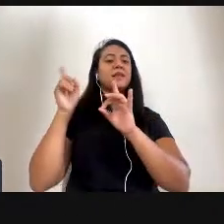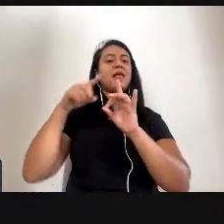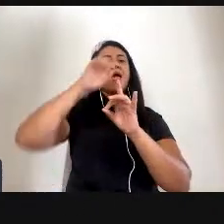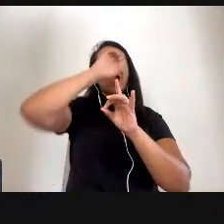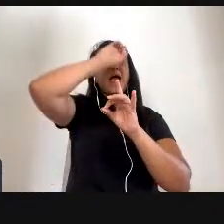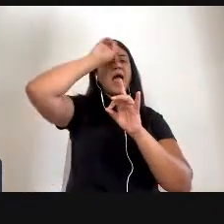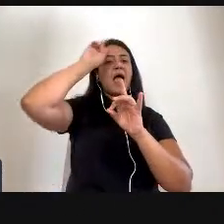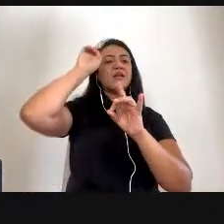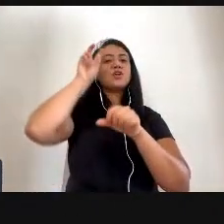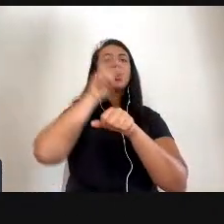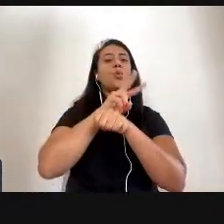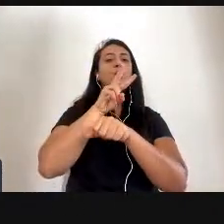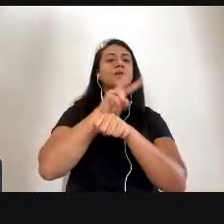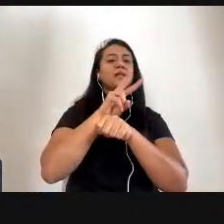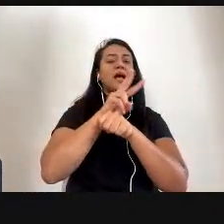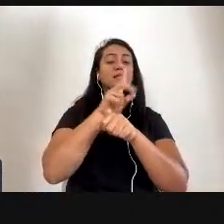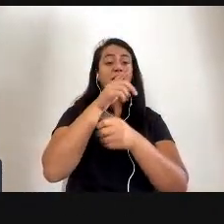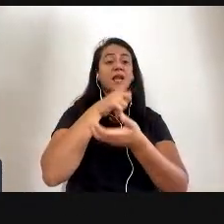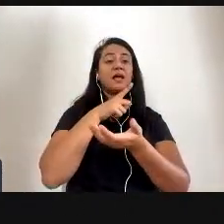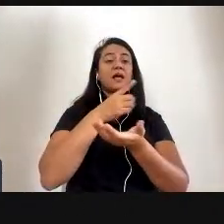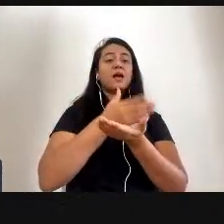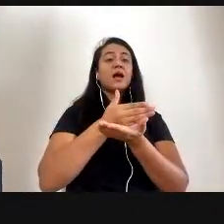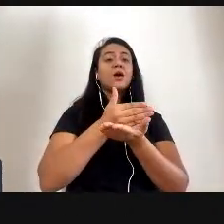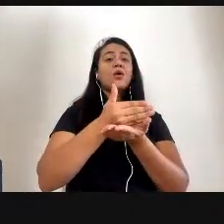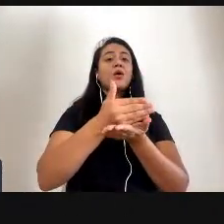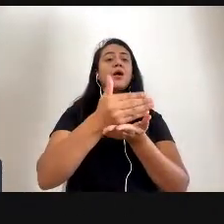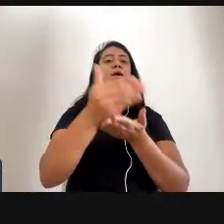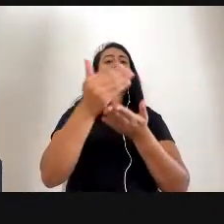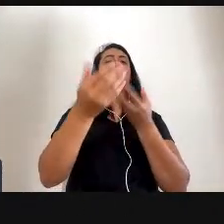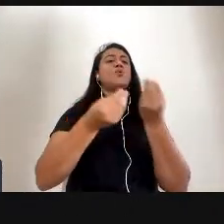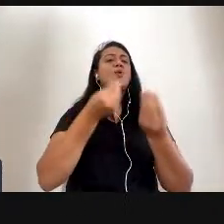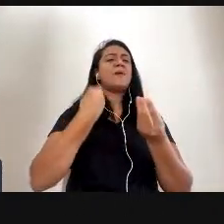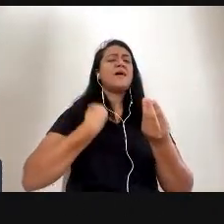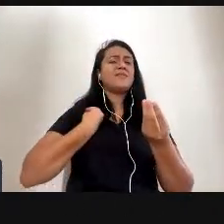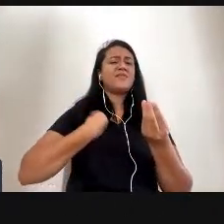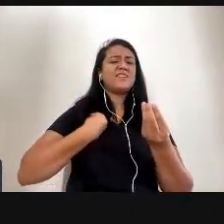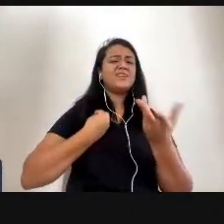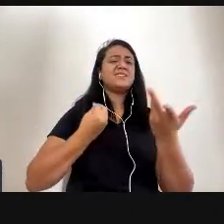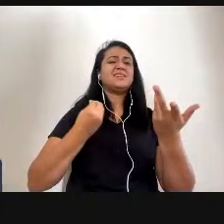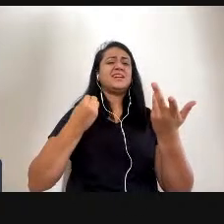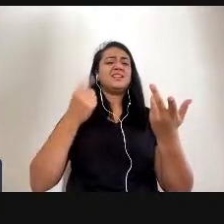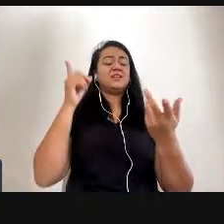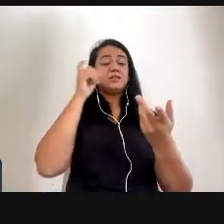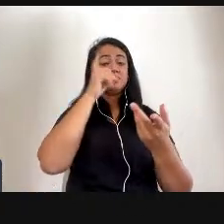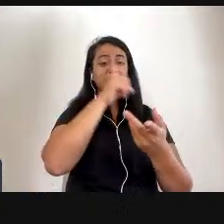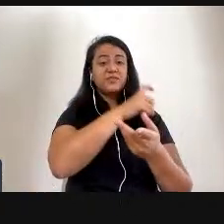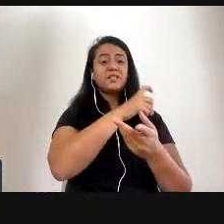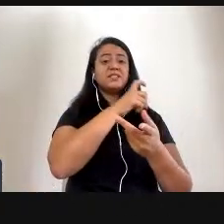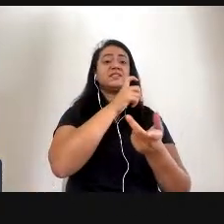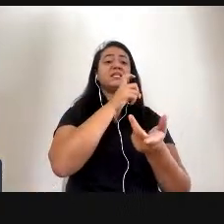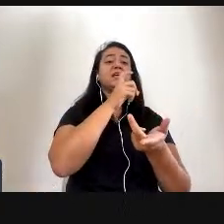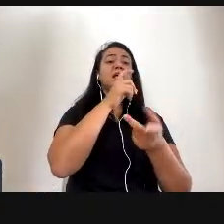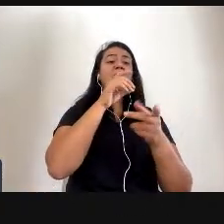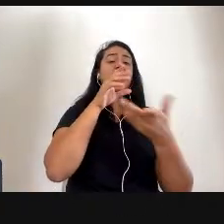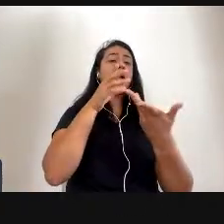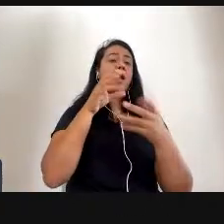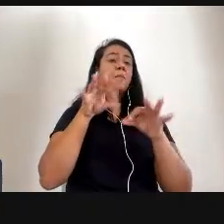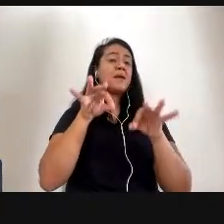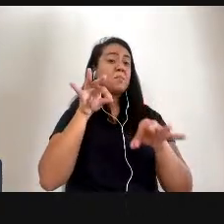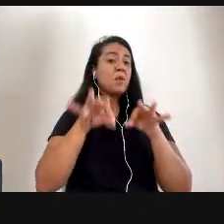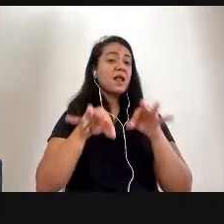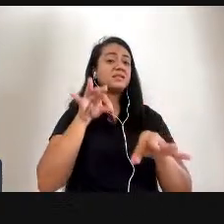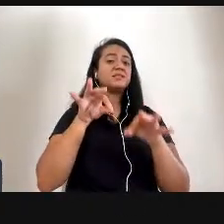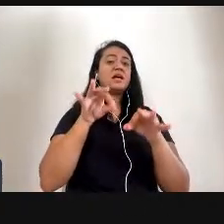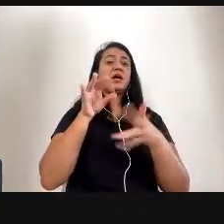nasce a partir de uma resposta à vida precária, à camada de manipulação e ansiedade, medo